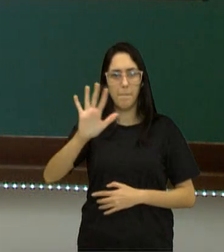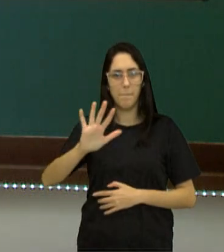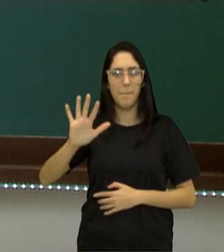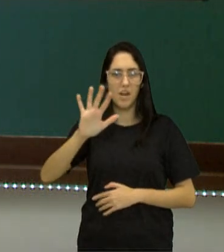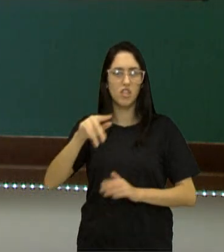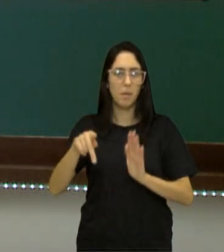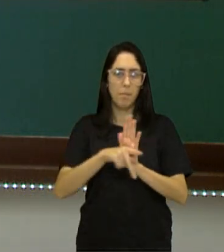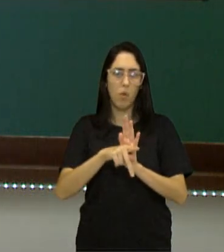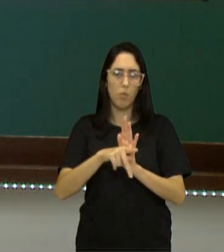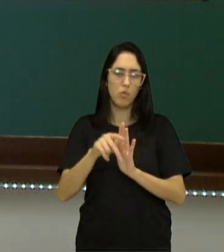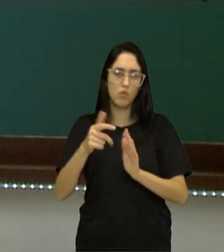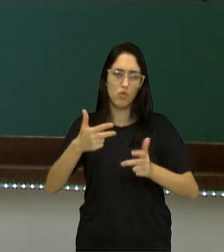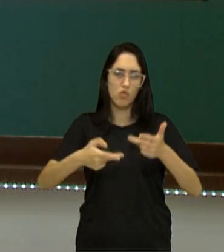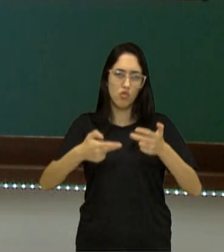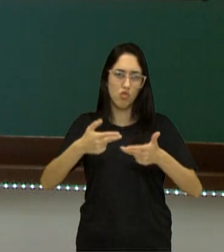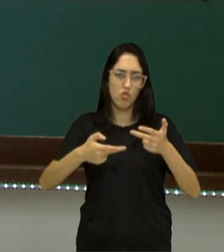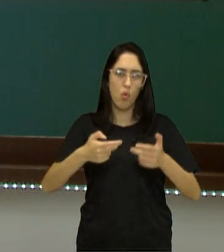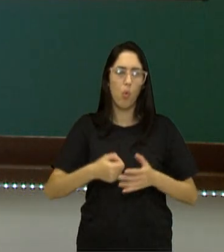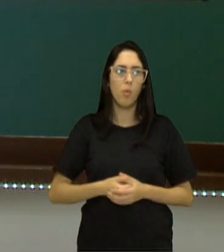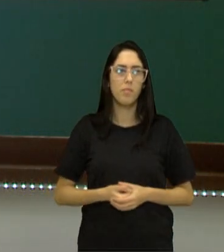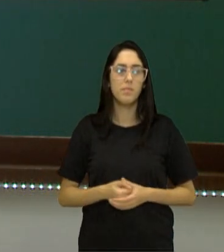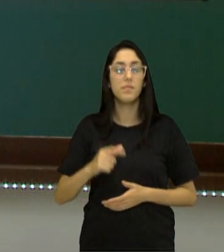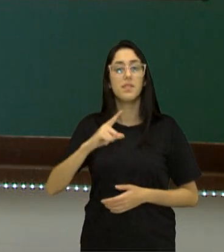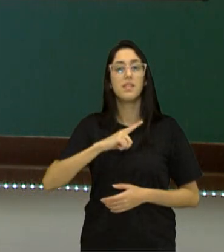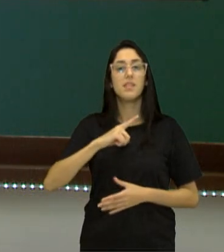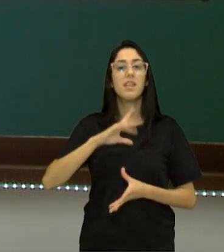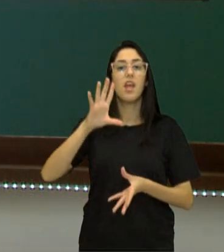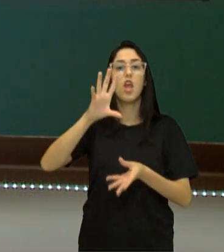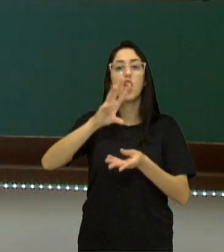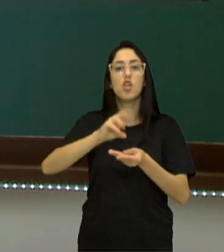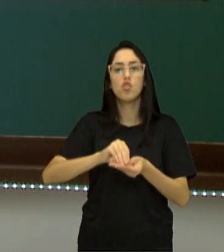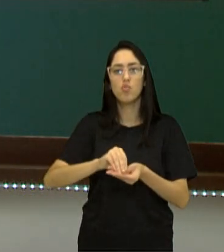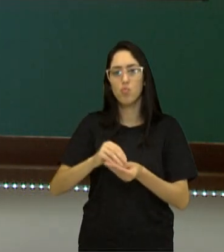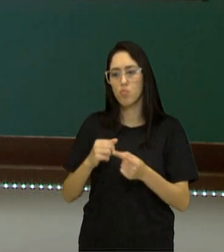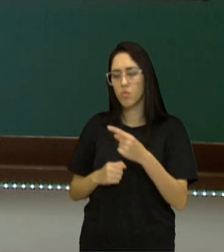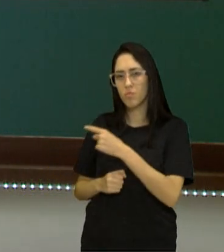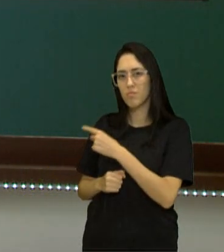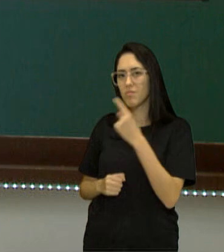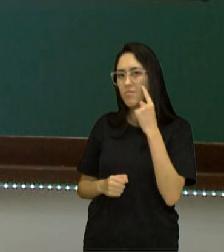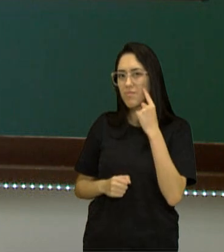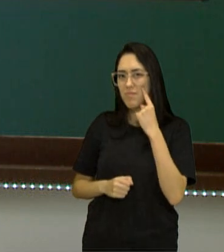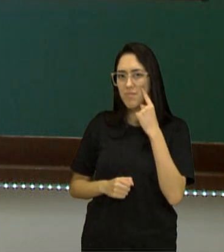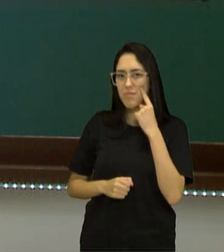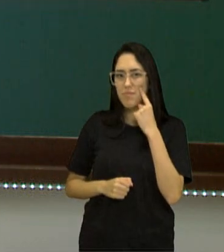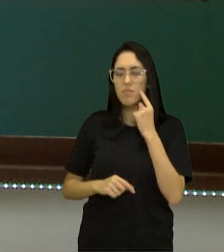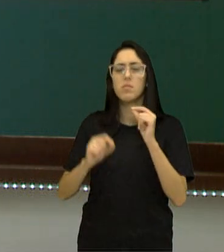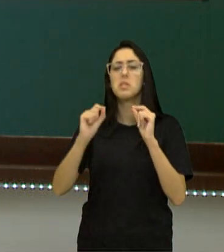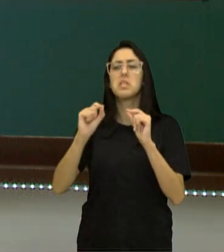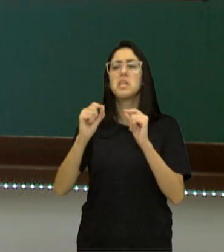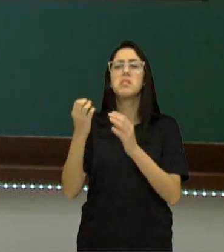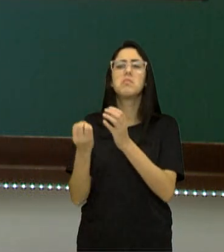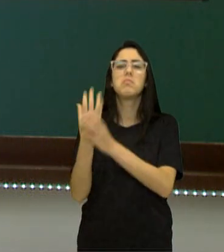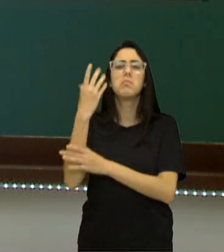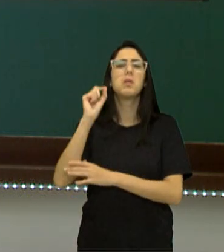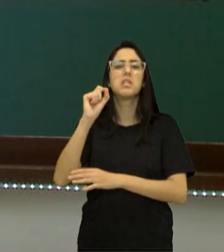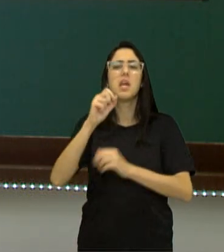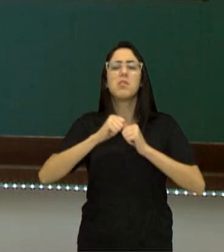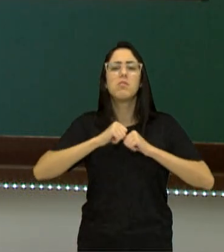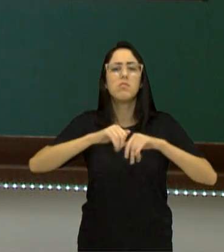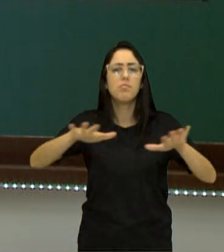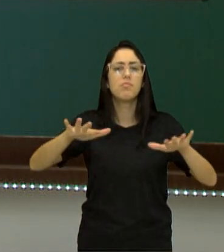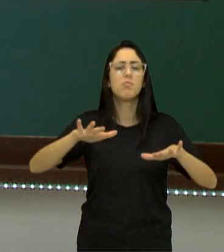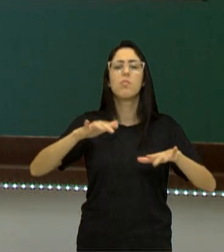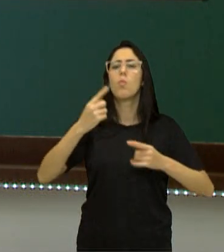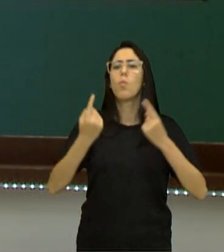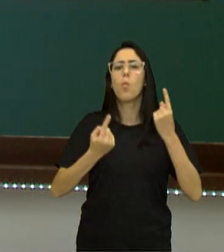ao jogo e aqui nós temos um resumo. Então, lá, quem que desenvolvedora? Quem que é publicadora? Qual o motor